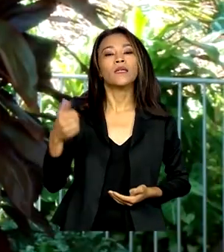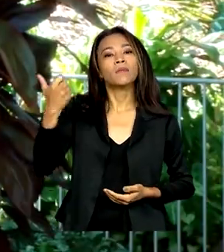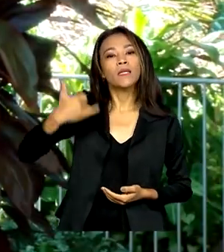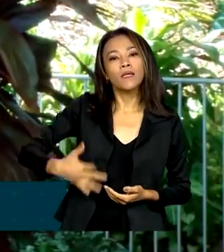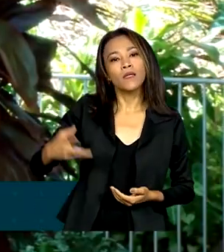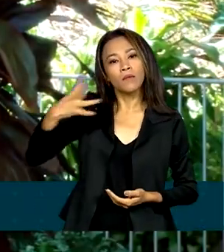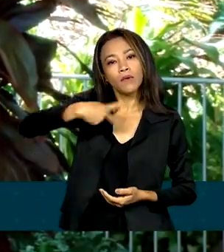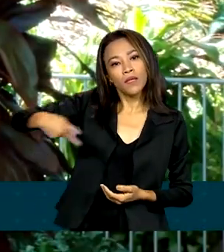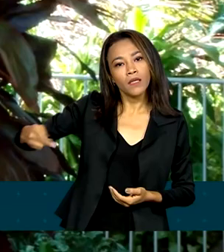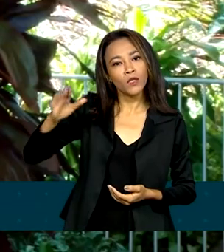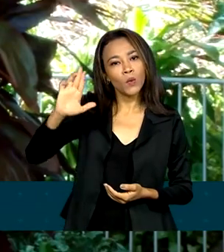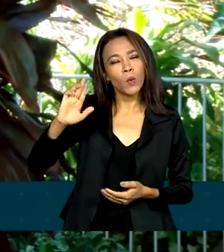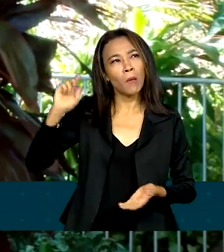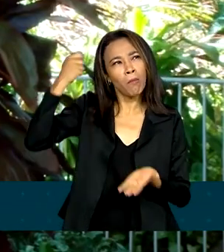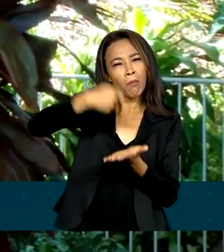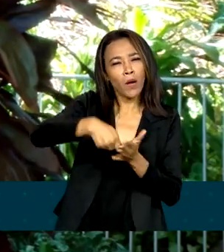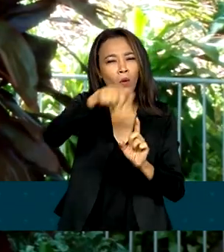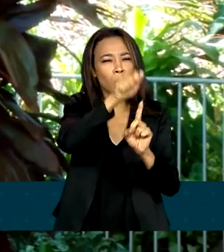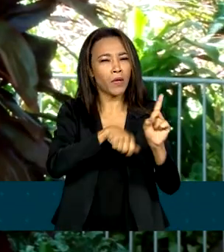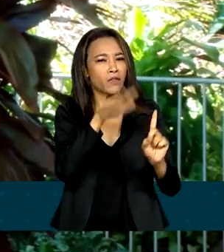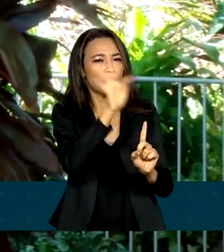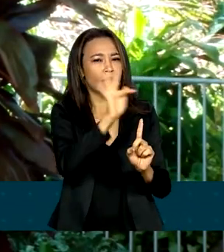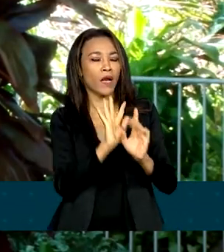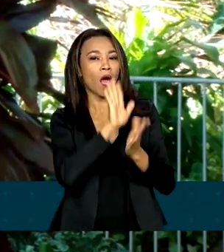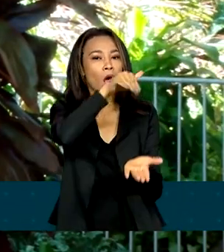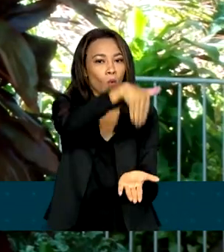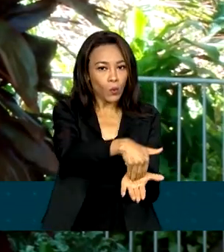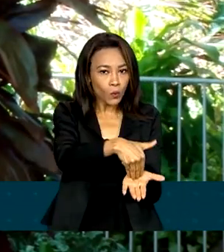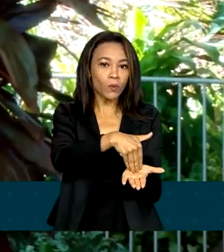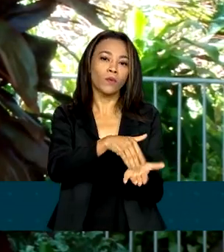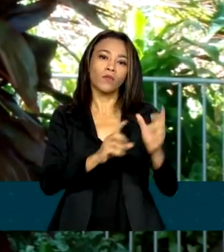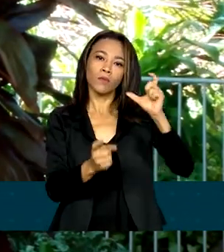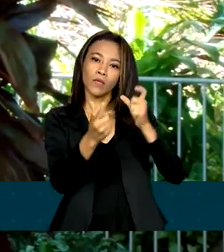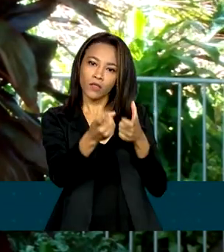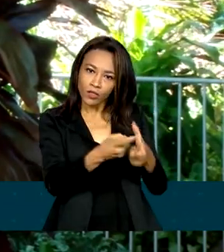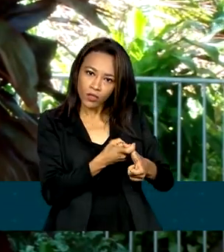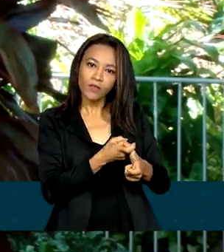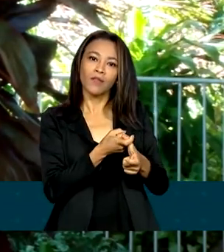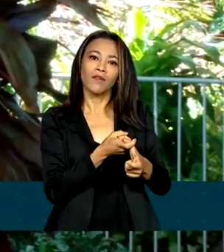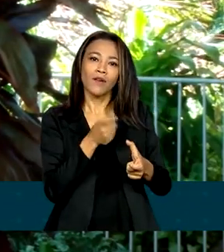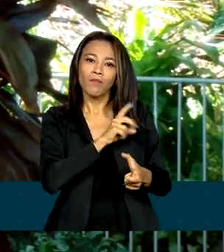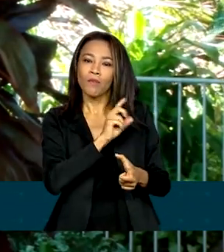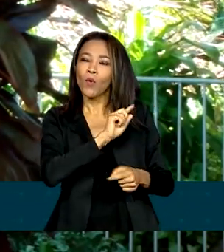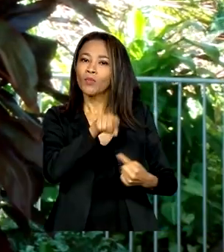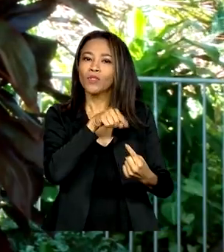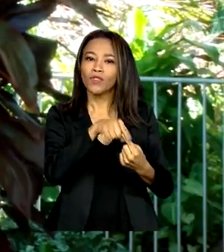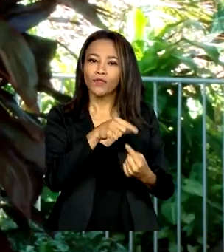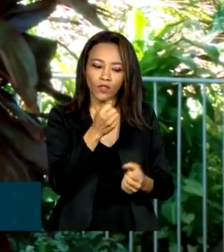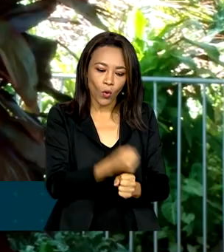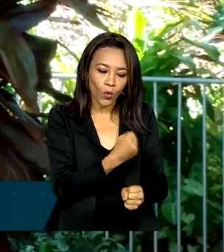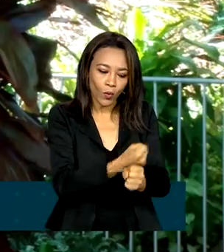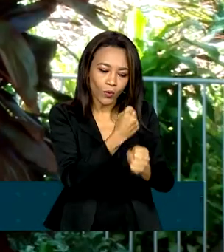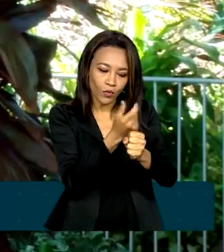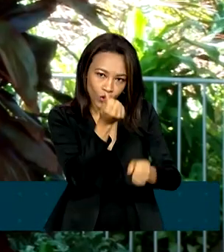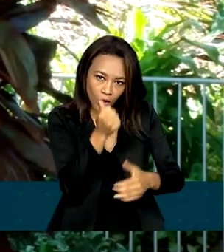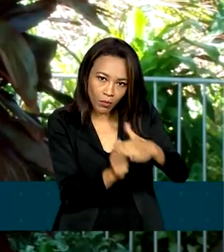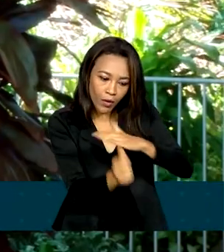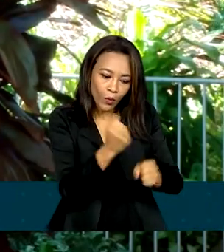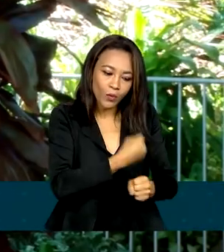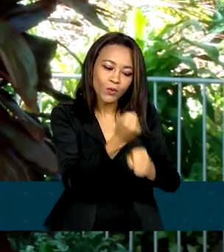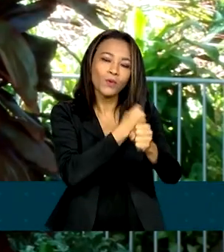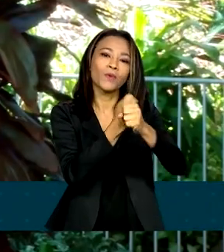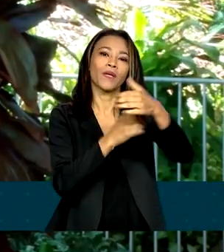Itaipu pagou em fevereiro a última parcela da dívida para construir a usina, o que significa que a empresa terá agora